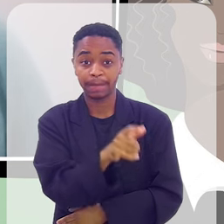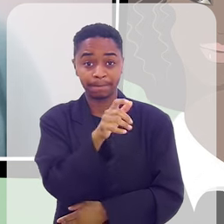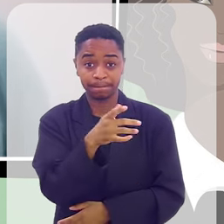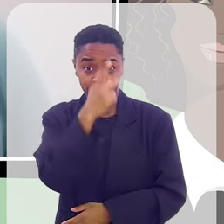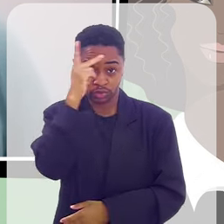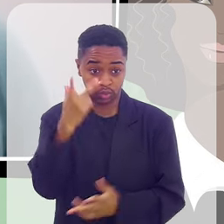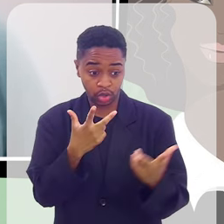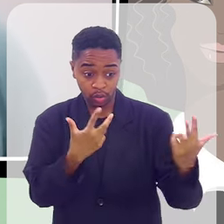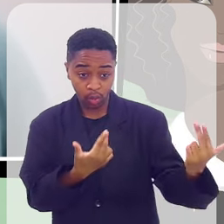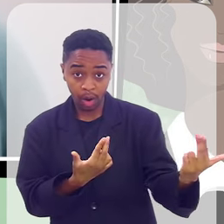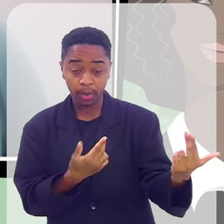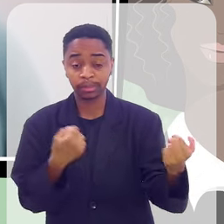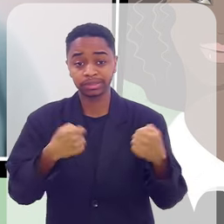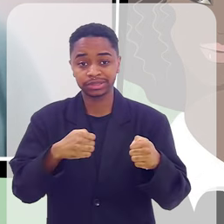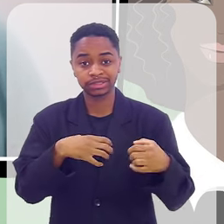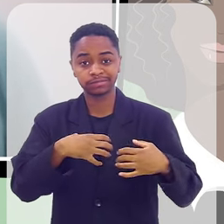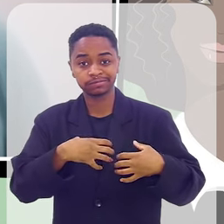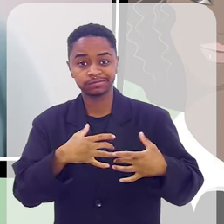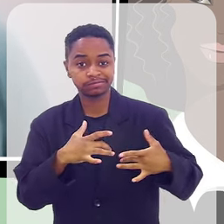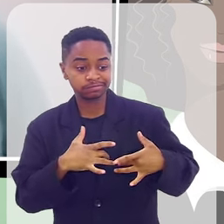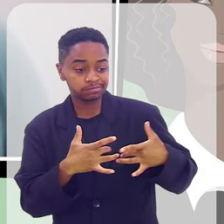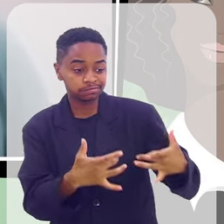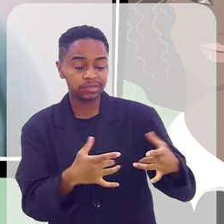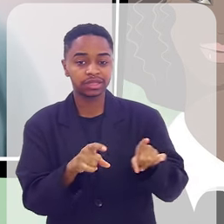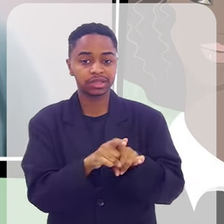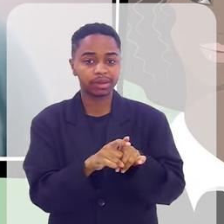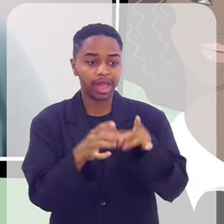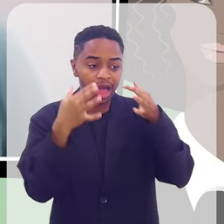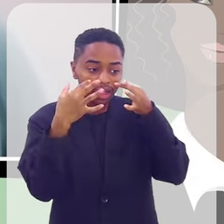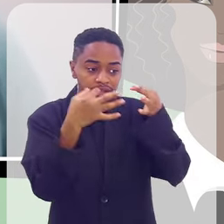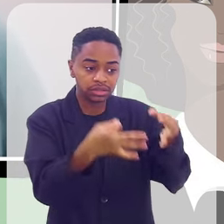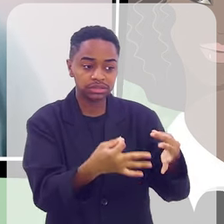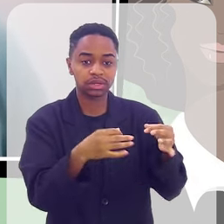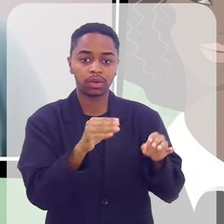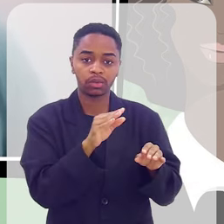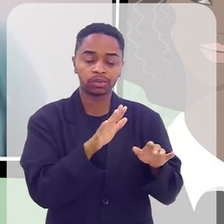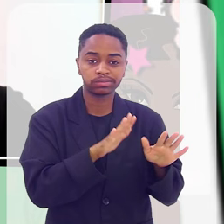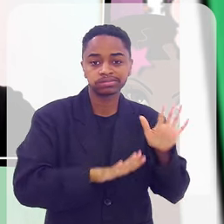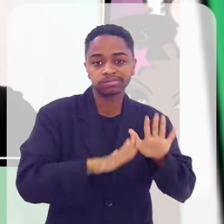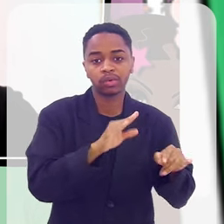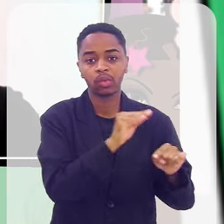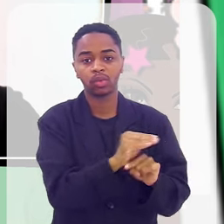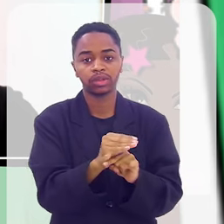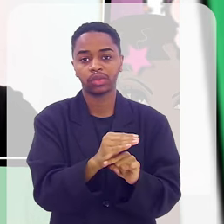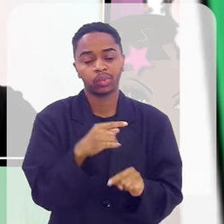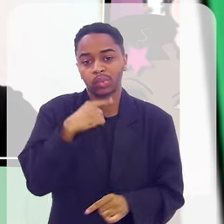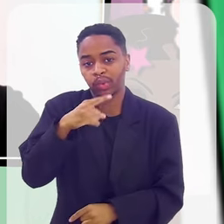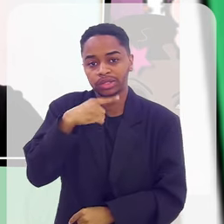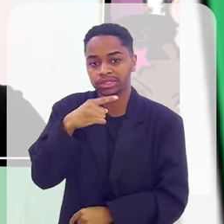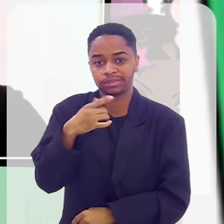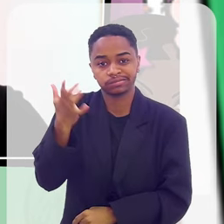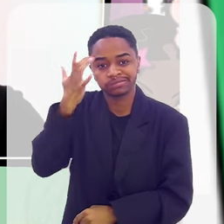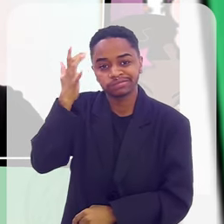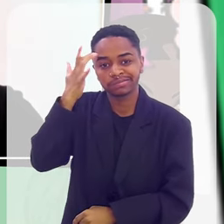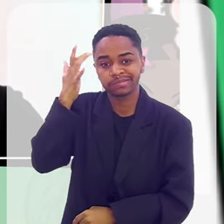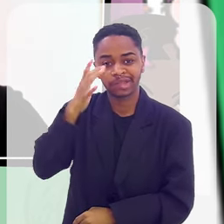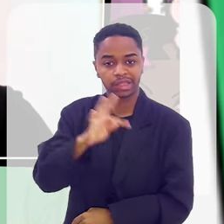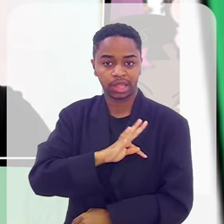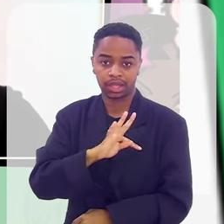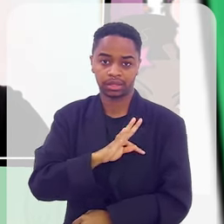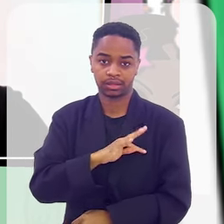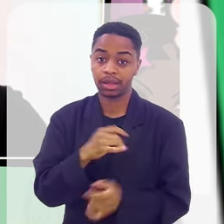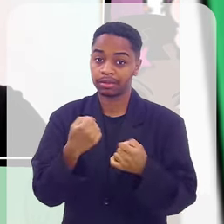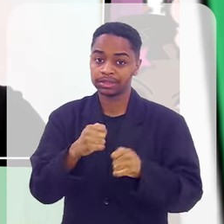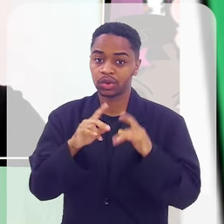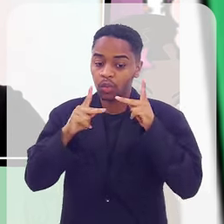como você, que você precisa ter sensibilidade, escutativo e ser espaço para ele, não adianta você ser o melhor em cuidados paliativos, você